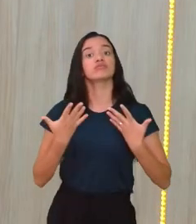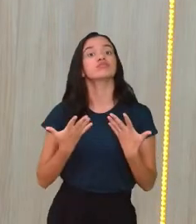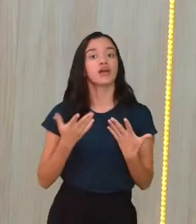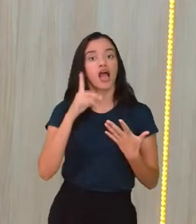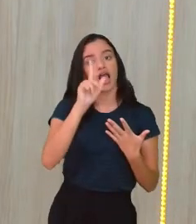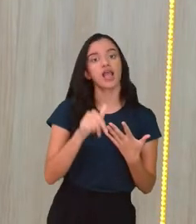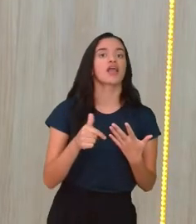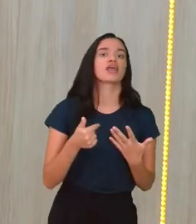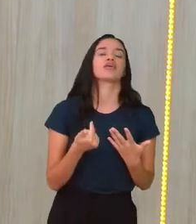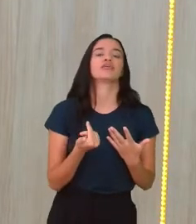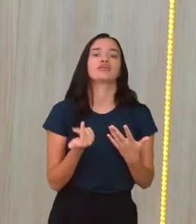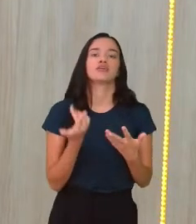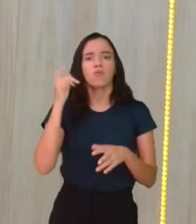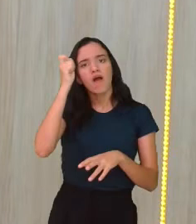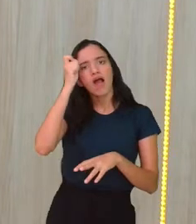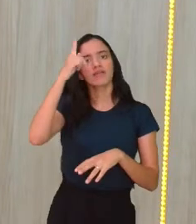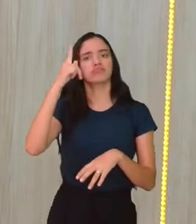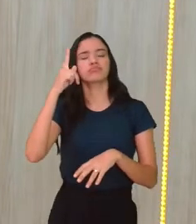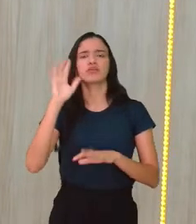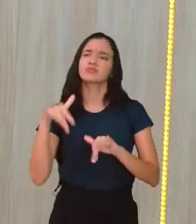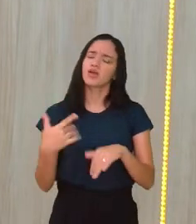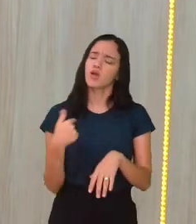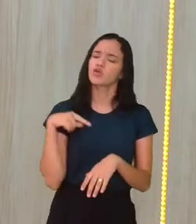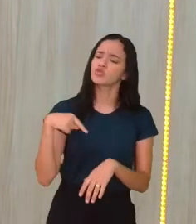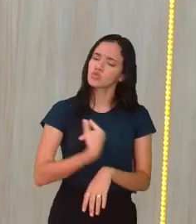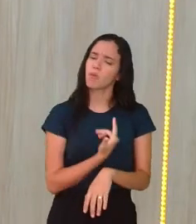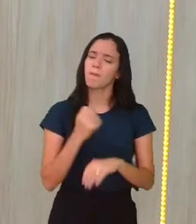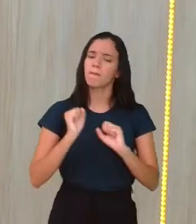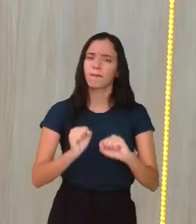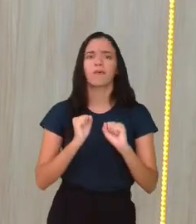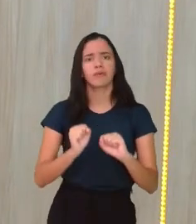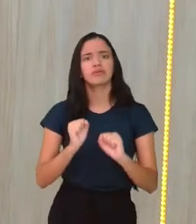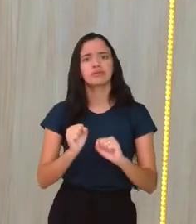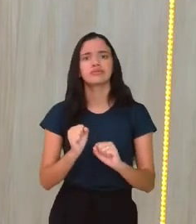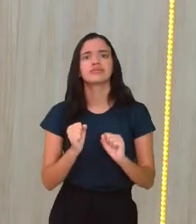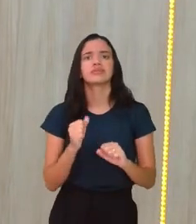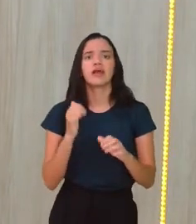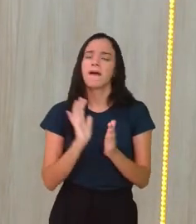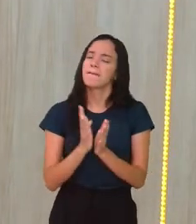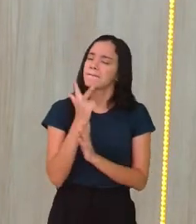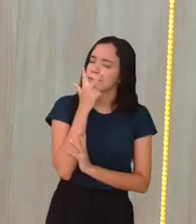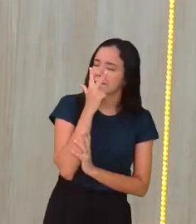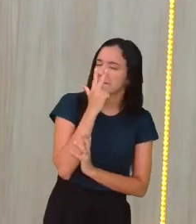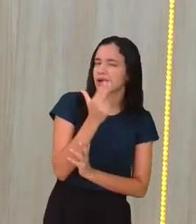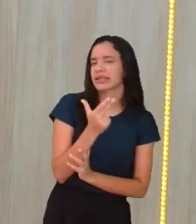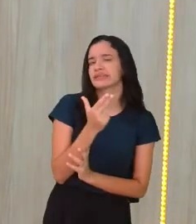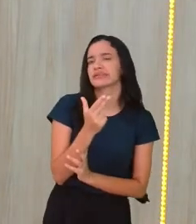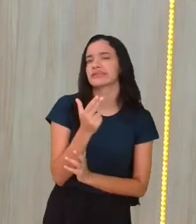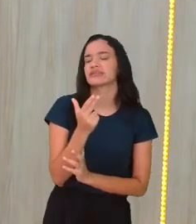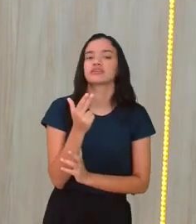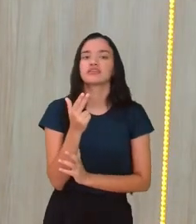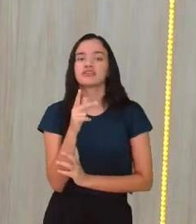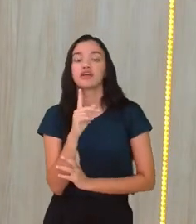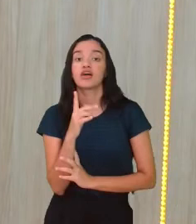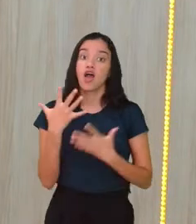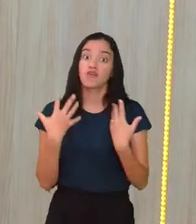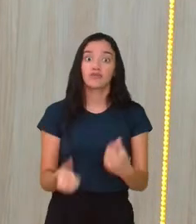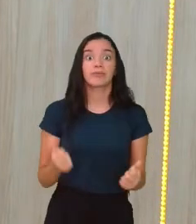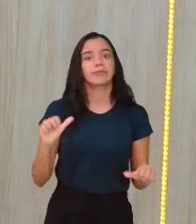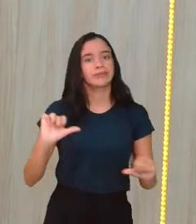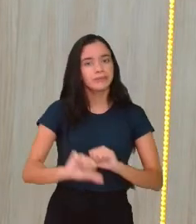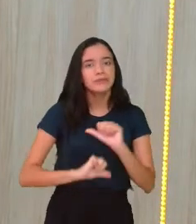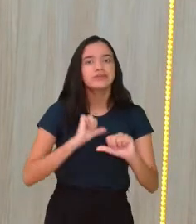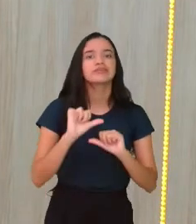ideia de, poxa, a gente pode fazer aí uma modalidade parecida, né? Com essa, vamos mudar,